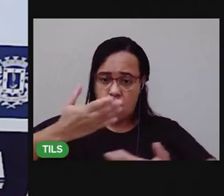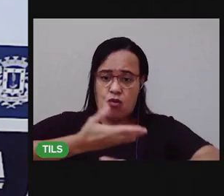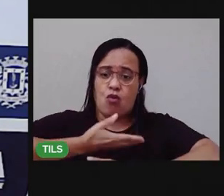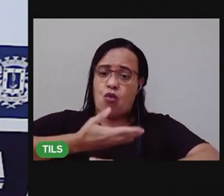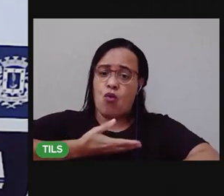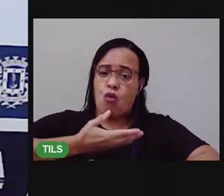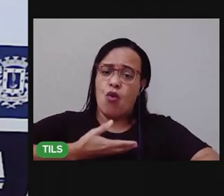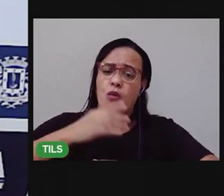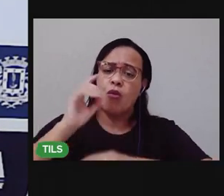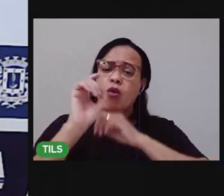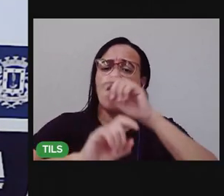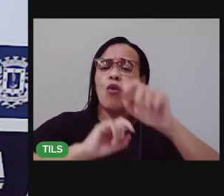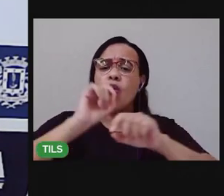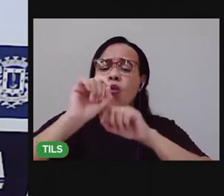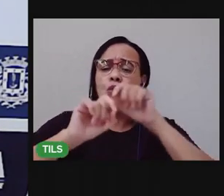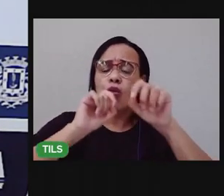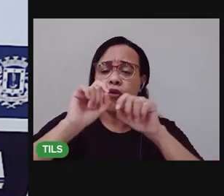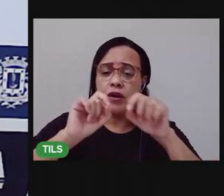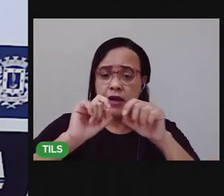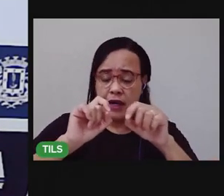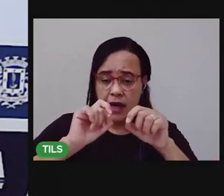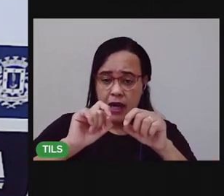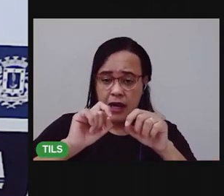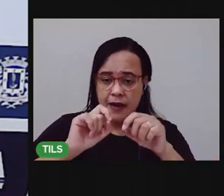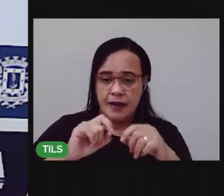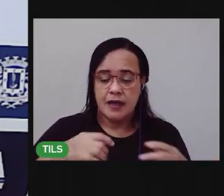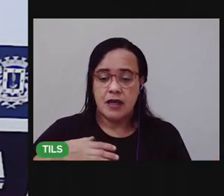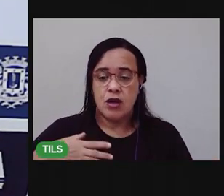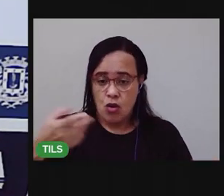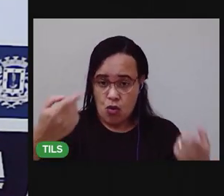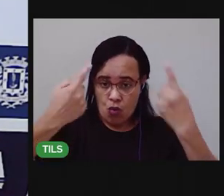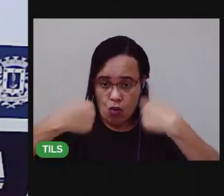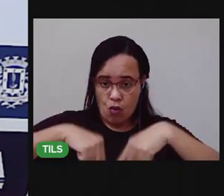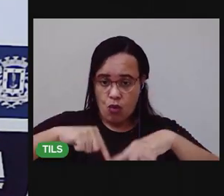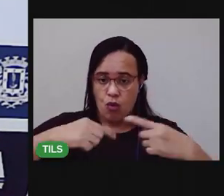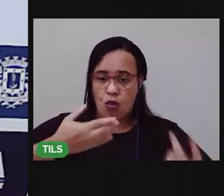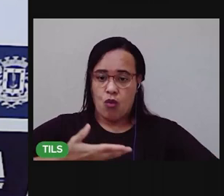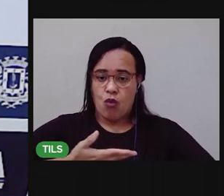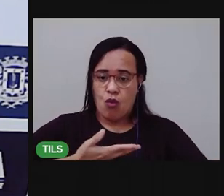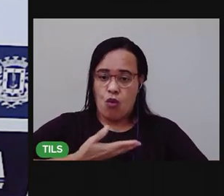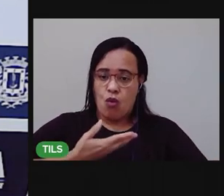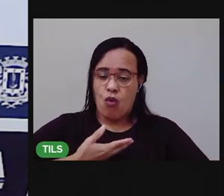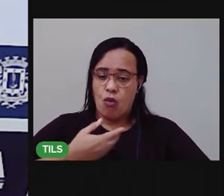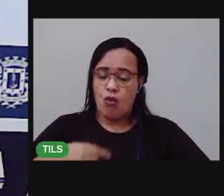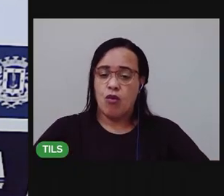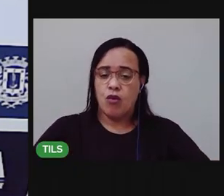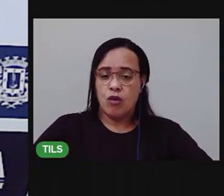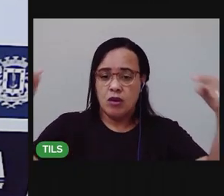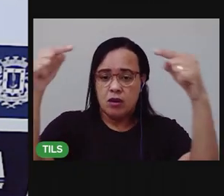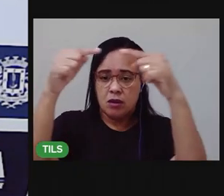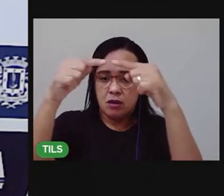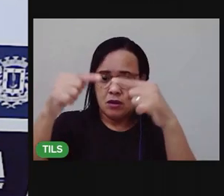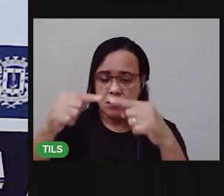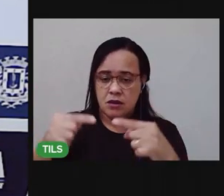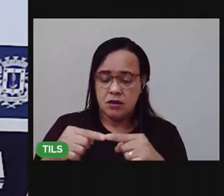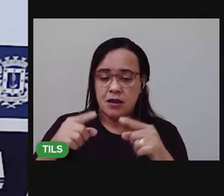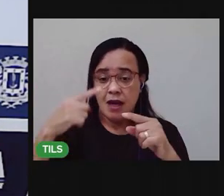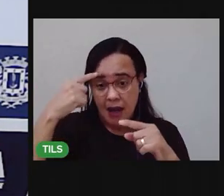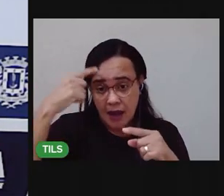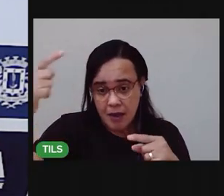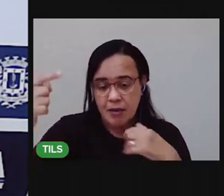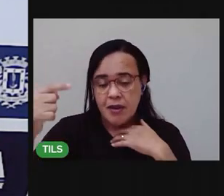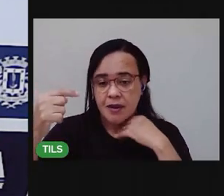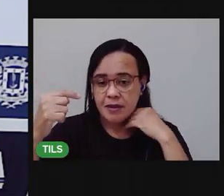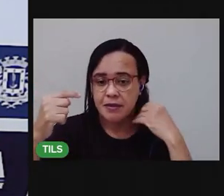que vai muito além de cuidados de higiene. Tá relacionado a fazer atividade física,